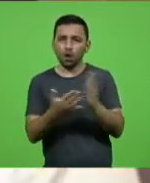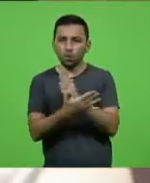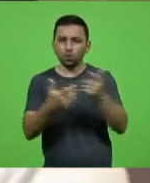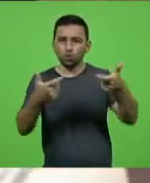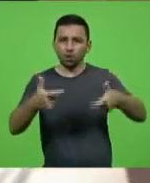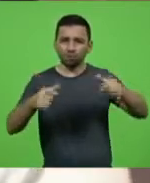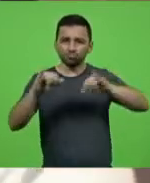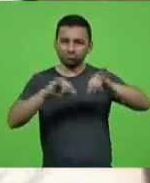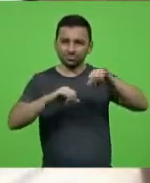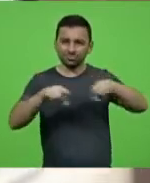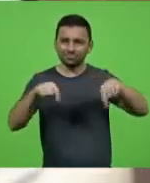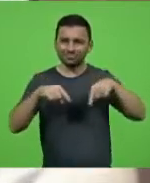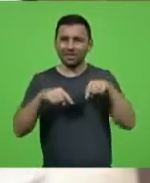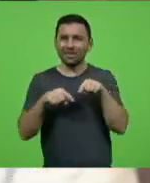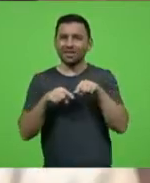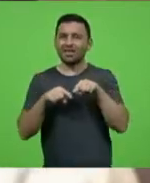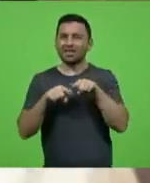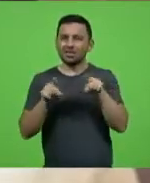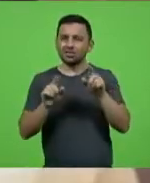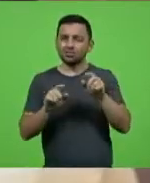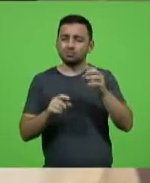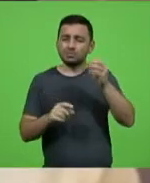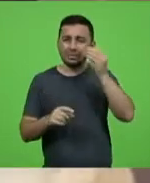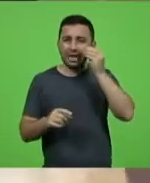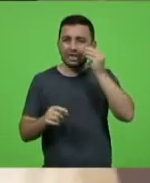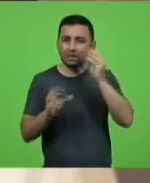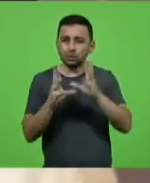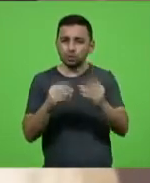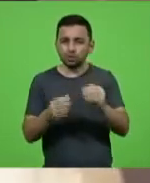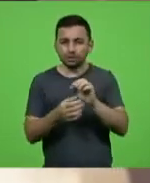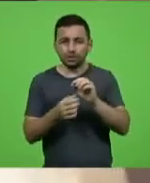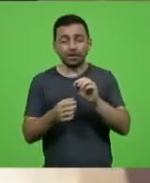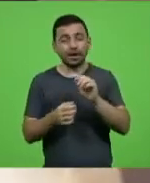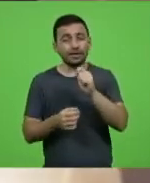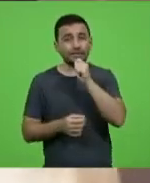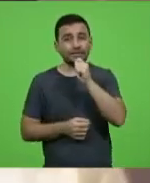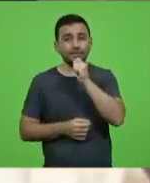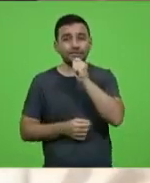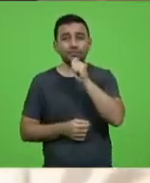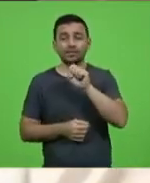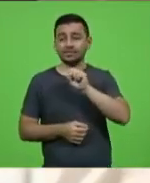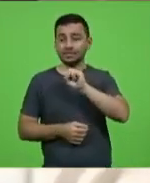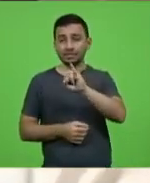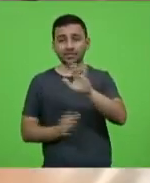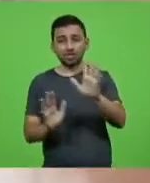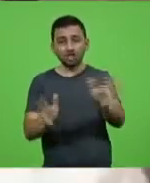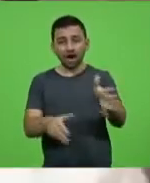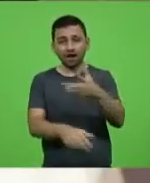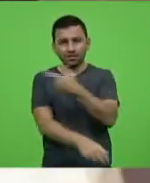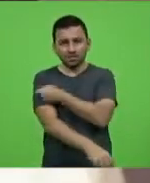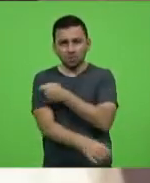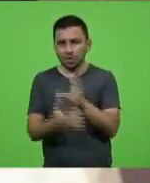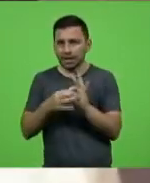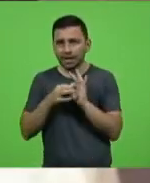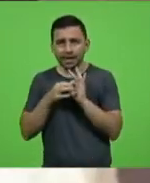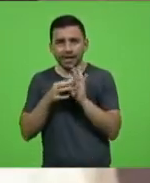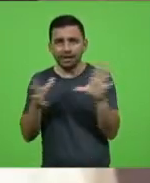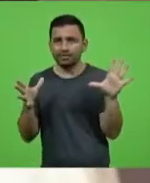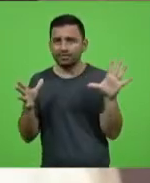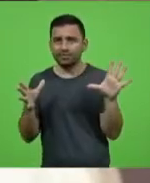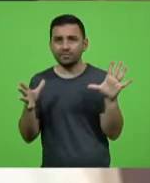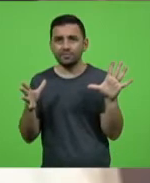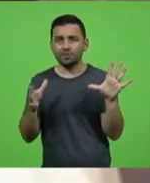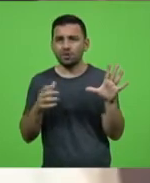fizeram ainda todos os testes no Brasil para aprovação da Anvisa, mas se a vacina tem autorização de órgãos